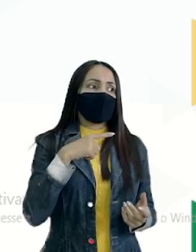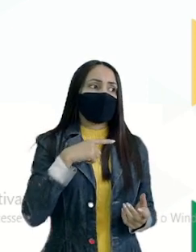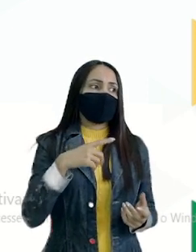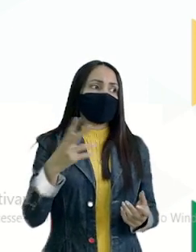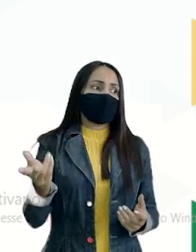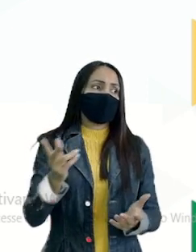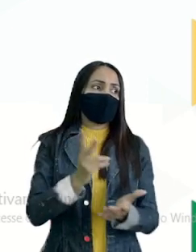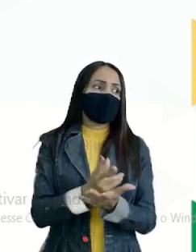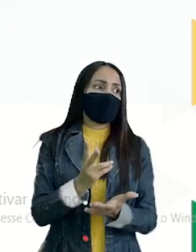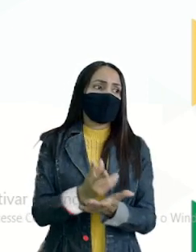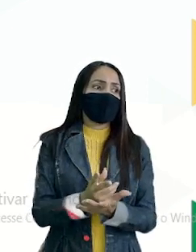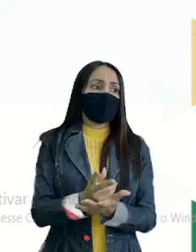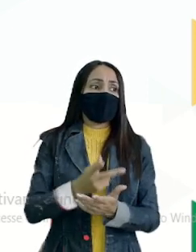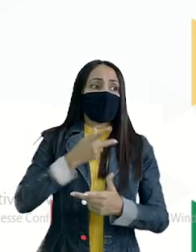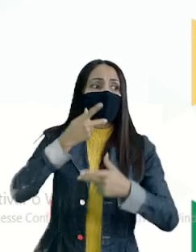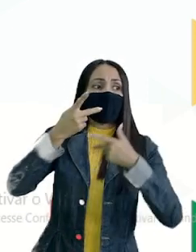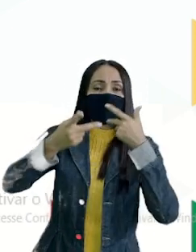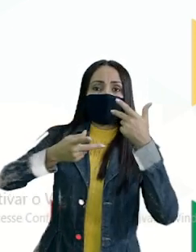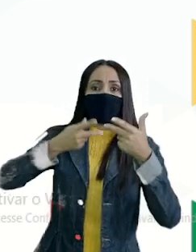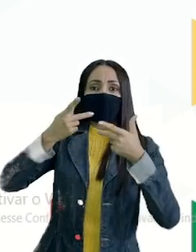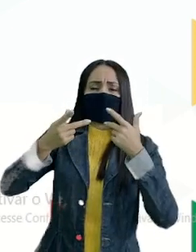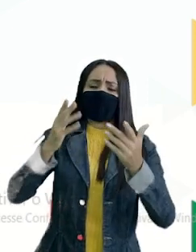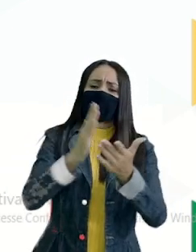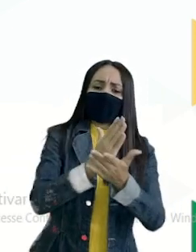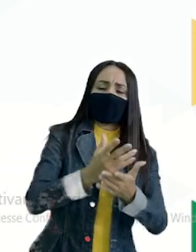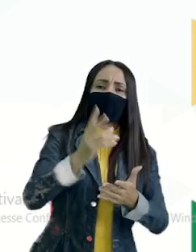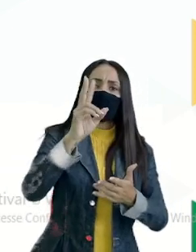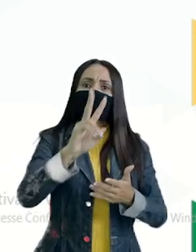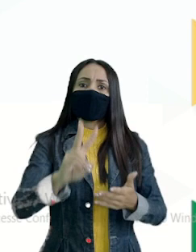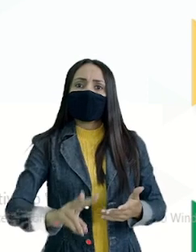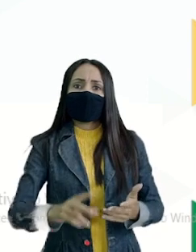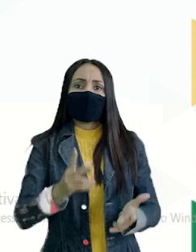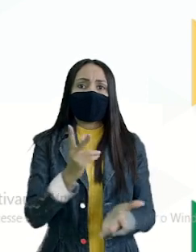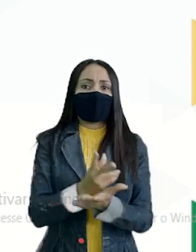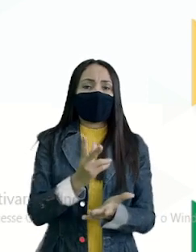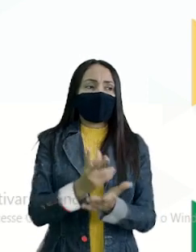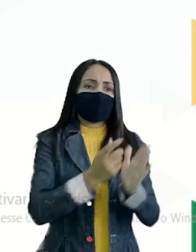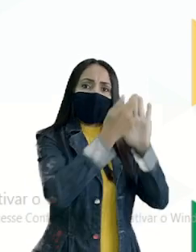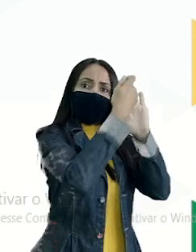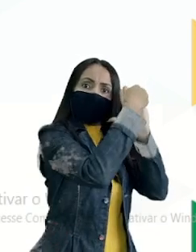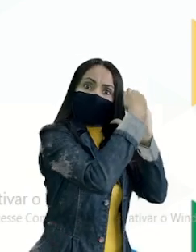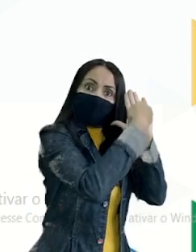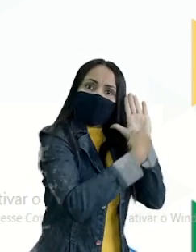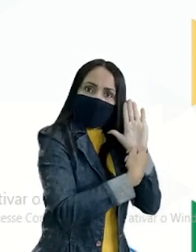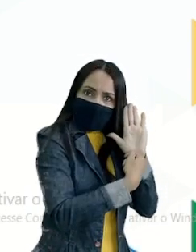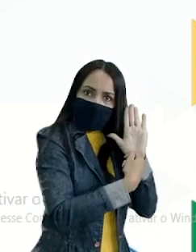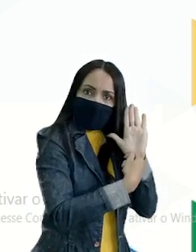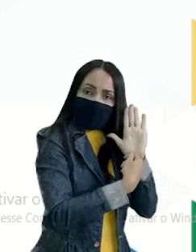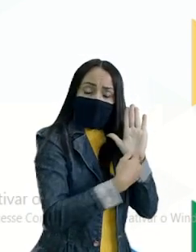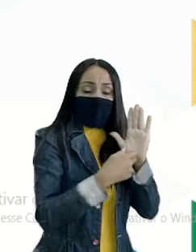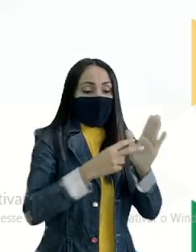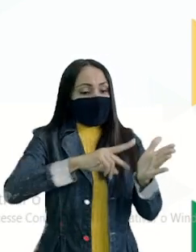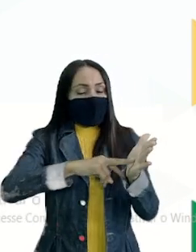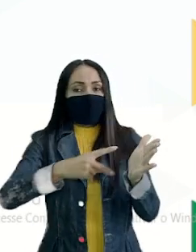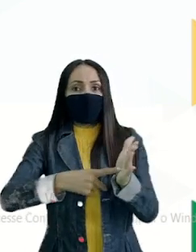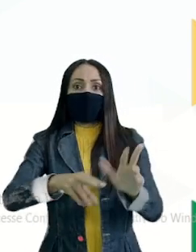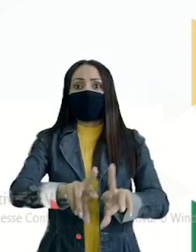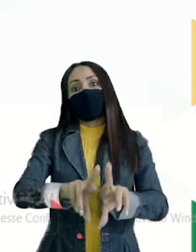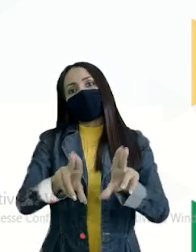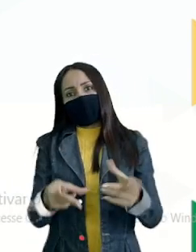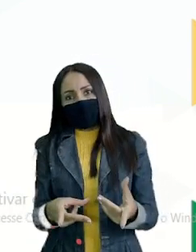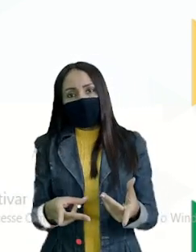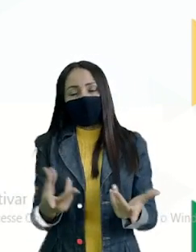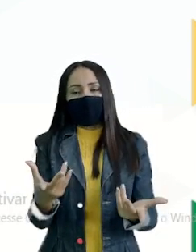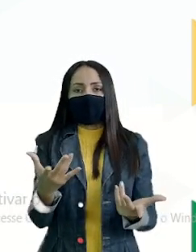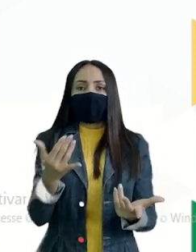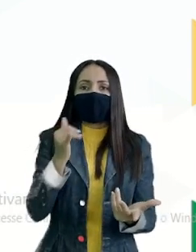mesma pronúncia Algumas vezes A mesma grafia Mas significados Diferentes Podem